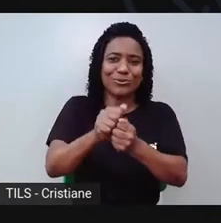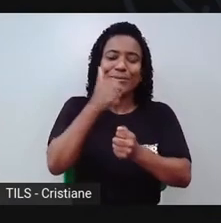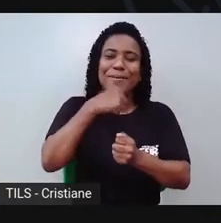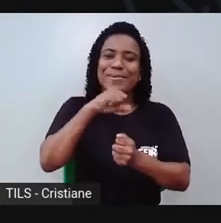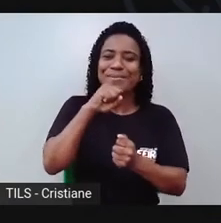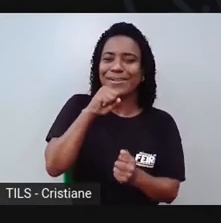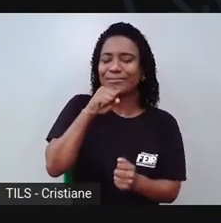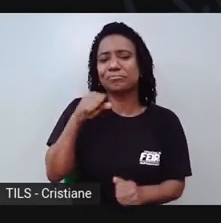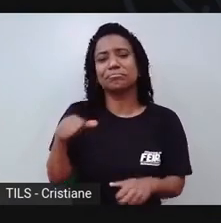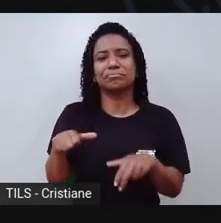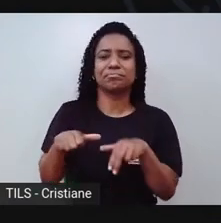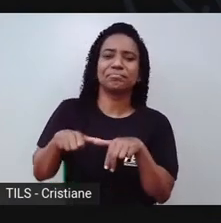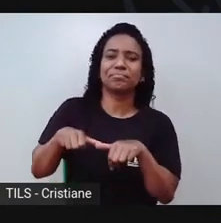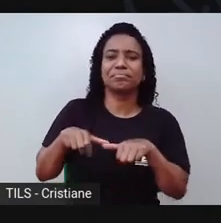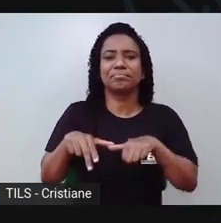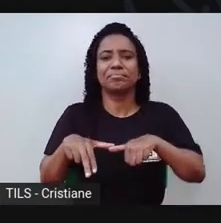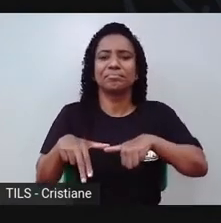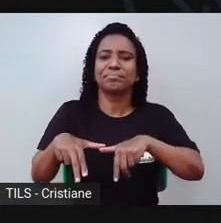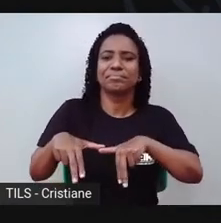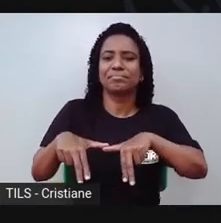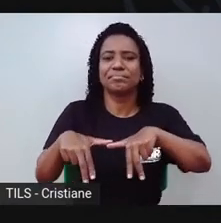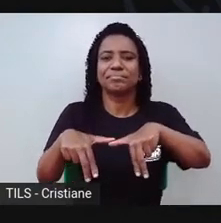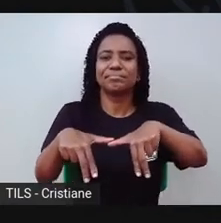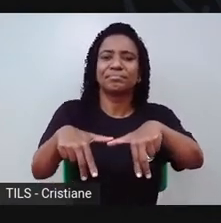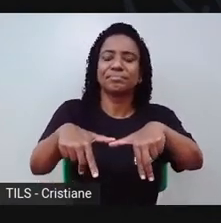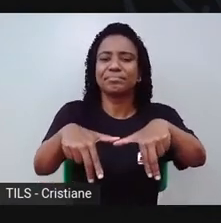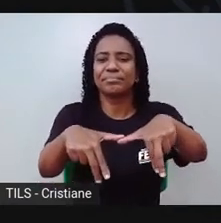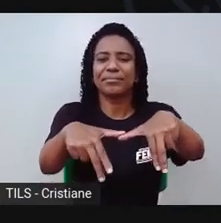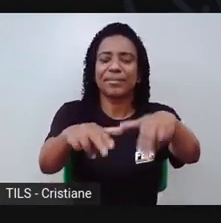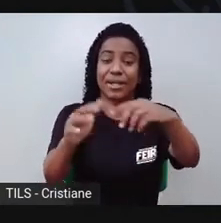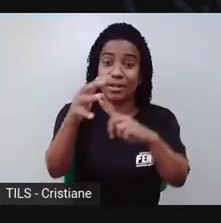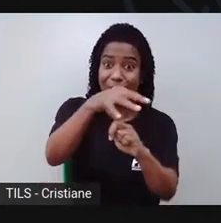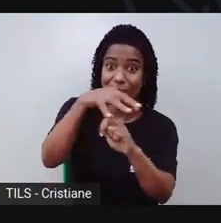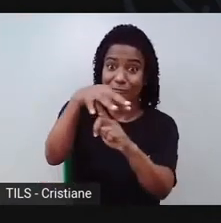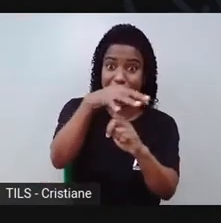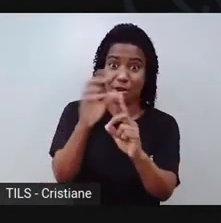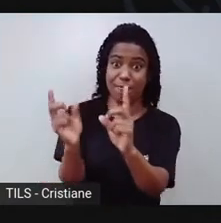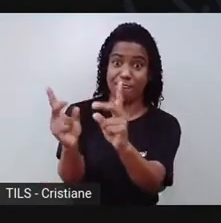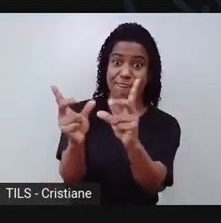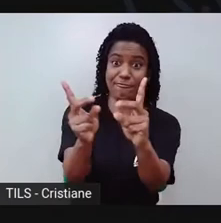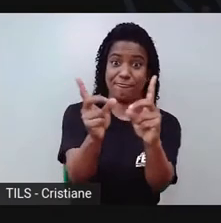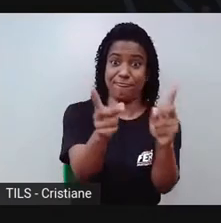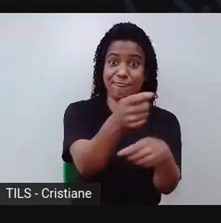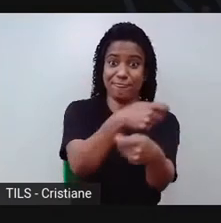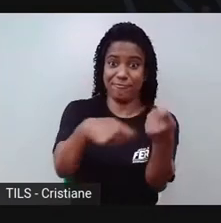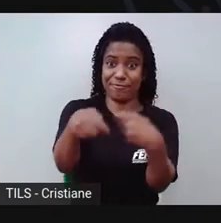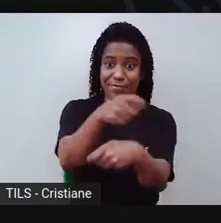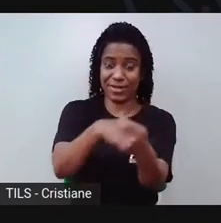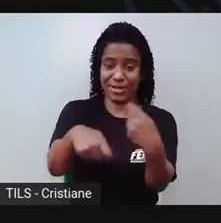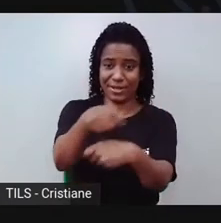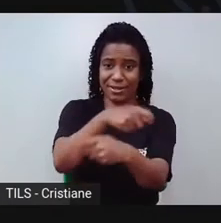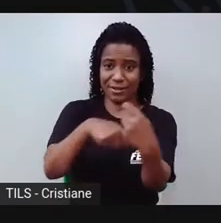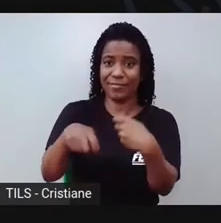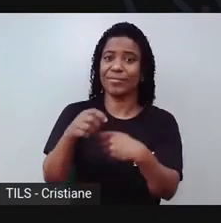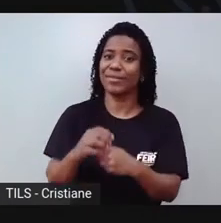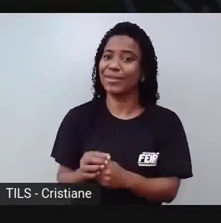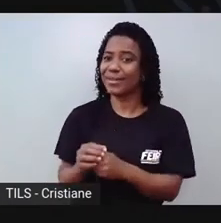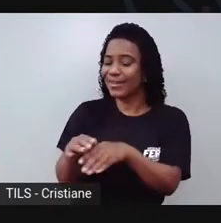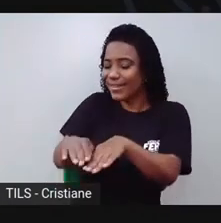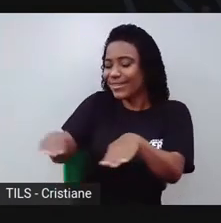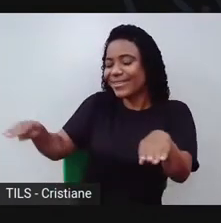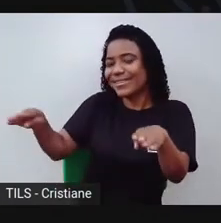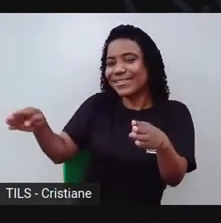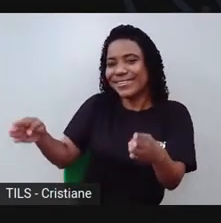vendia as peças dela na feira. Quando chegou lá, teve um comprador da mãe dele, que gostou muito